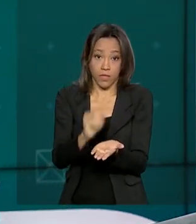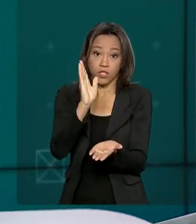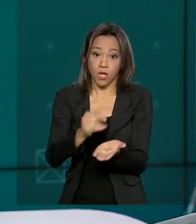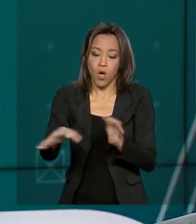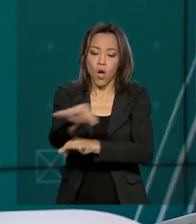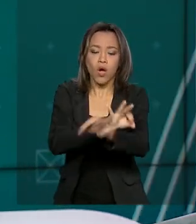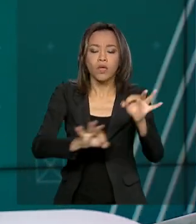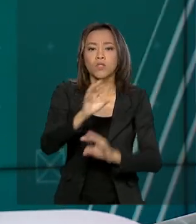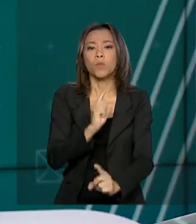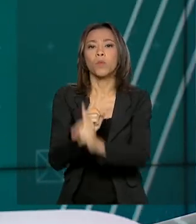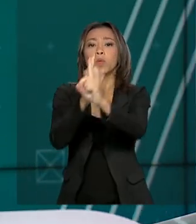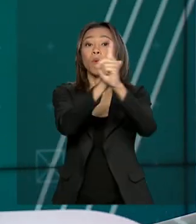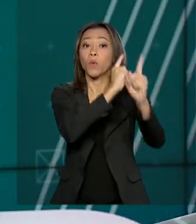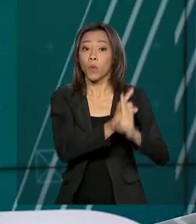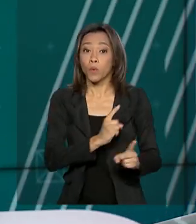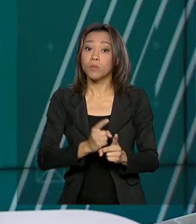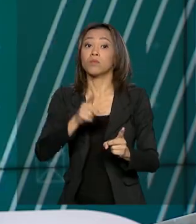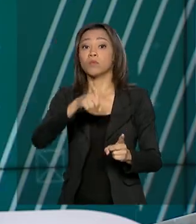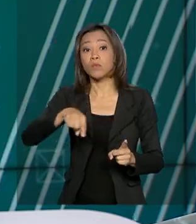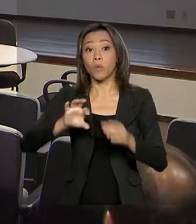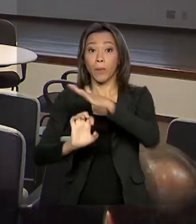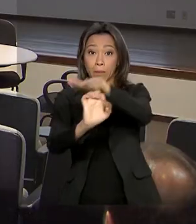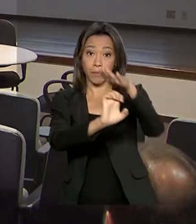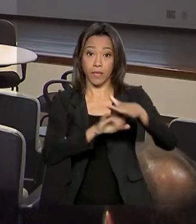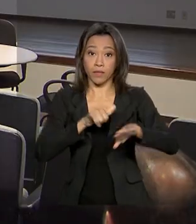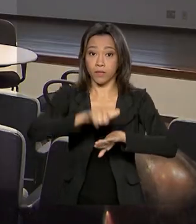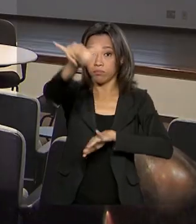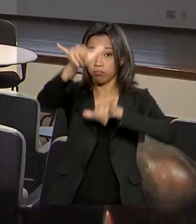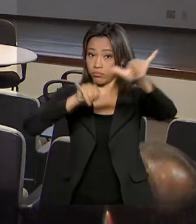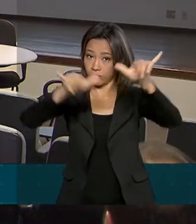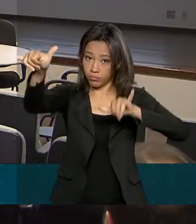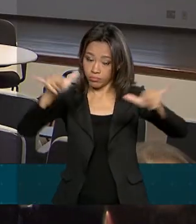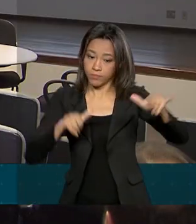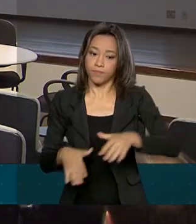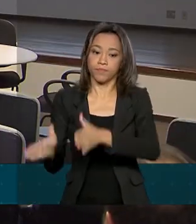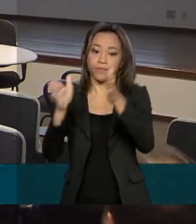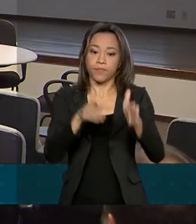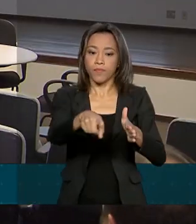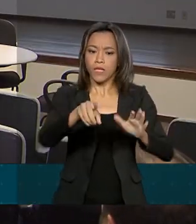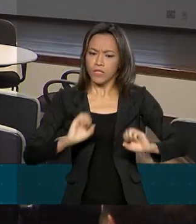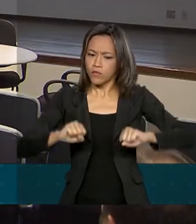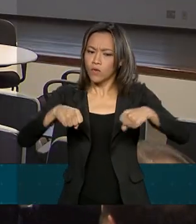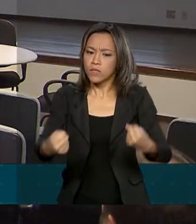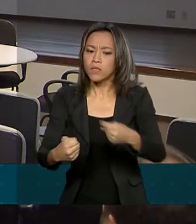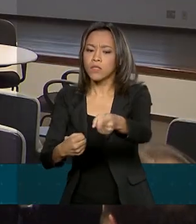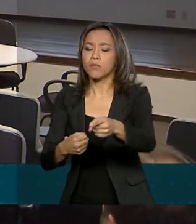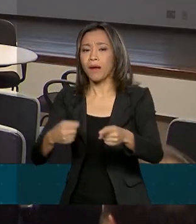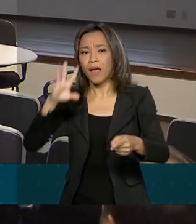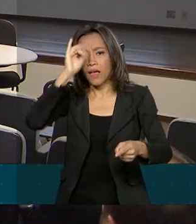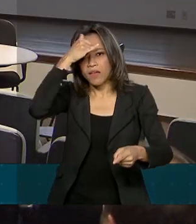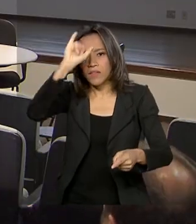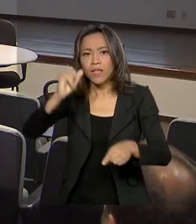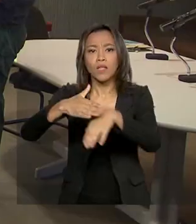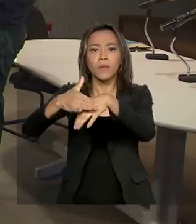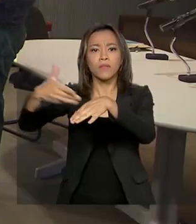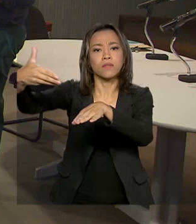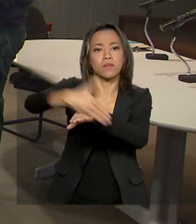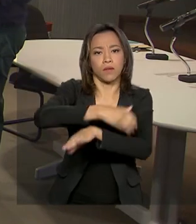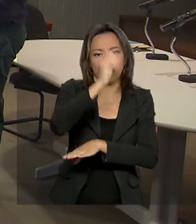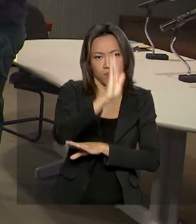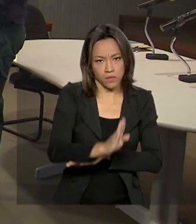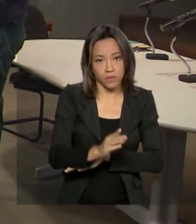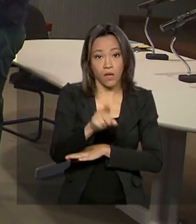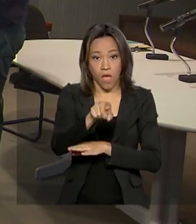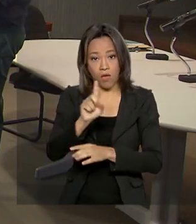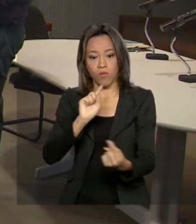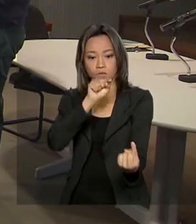companhias aéreas no Rio de Janeiro. Unir esforços para tentar impedir a entrada do coronavírus no país. Esse é o